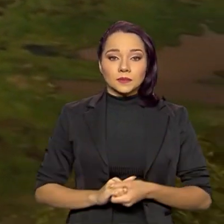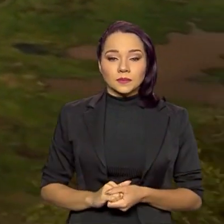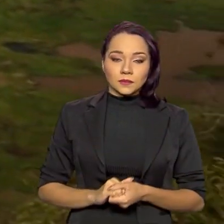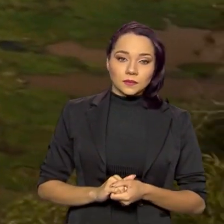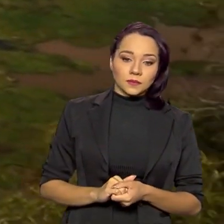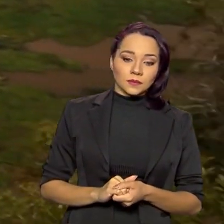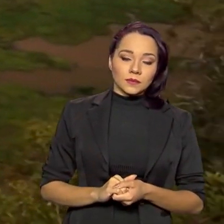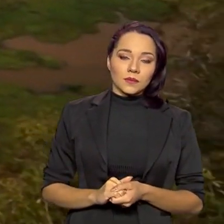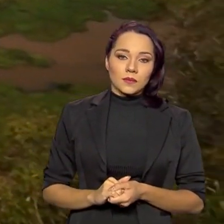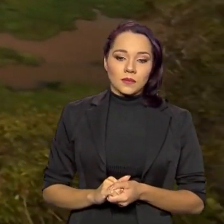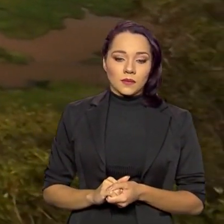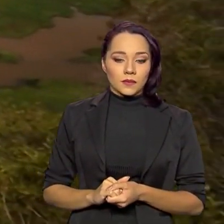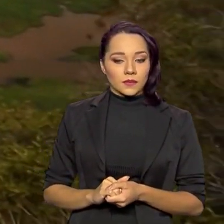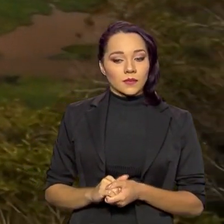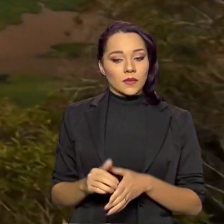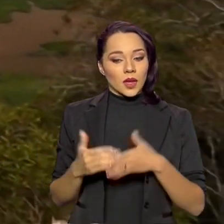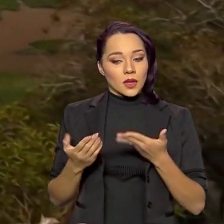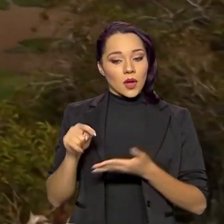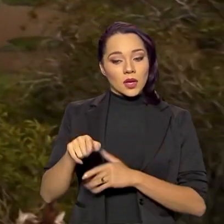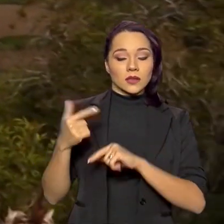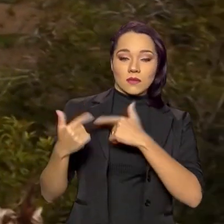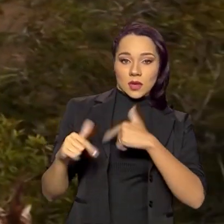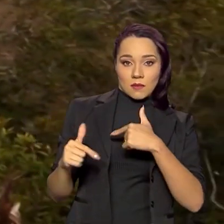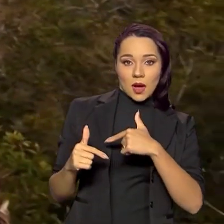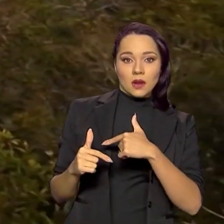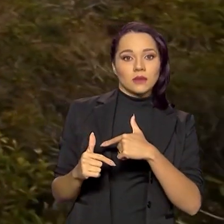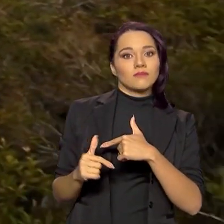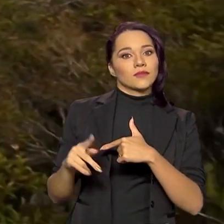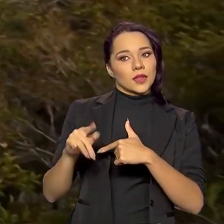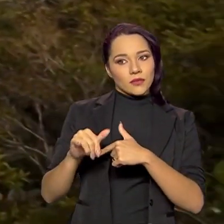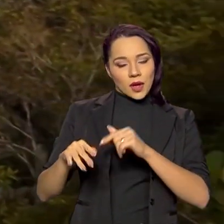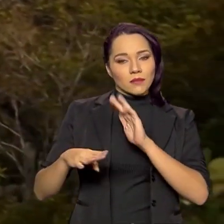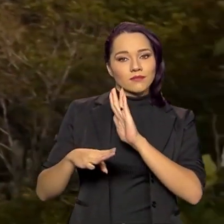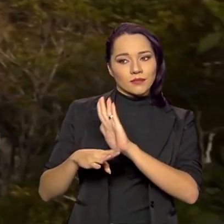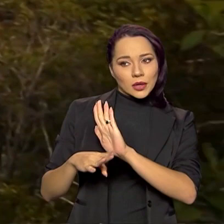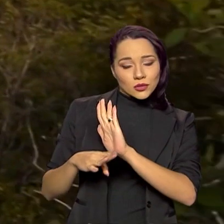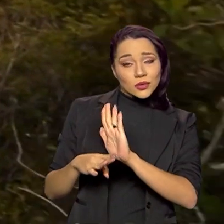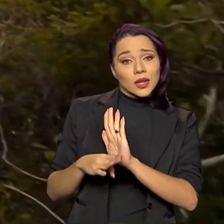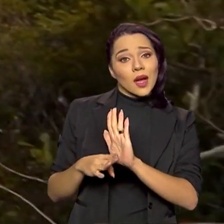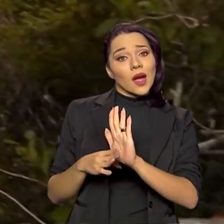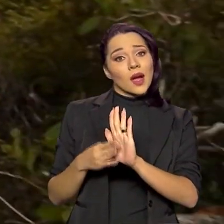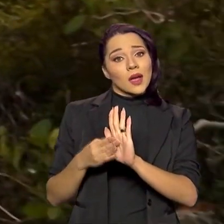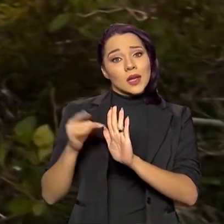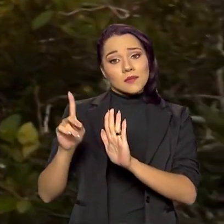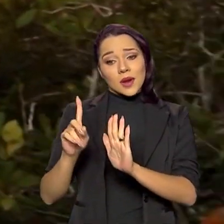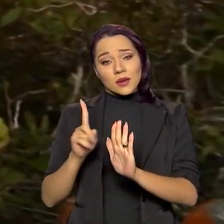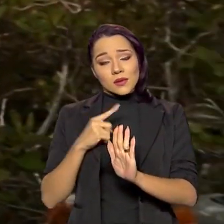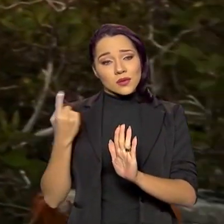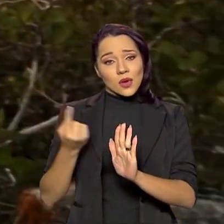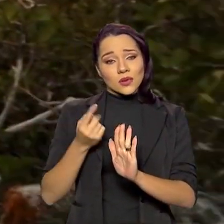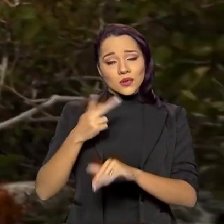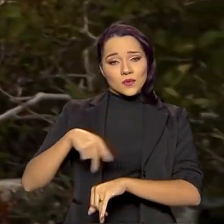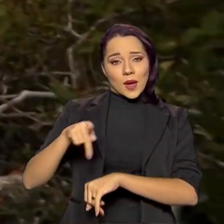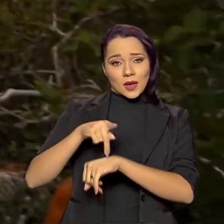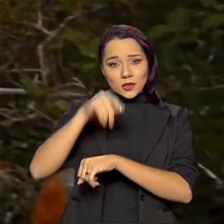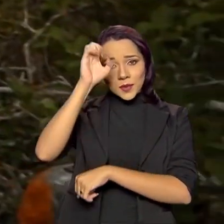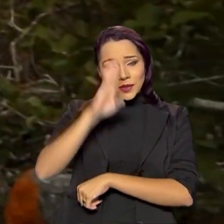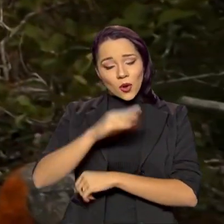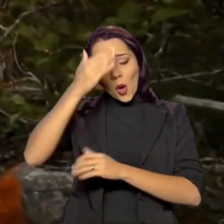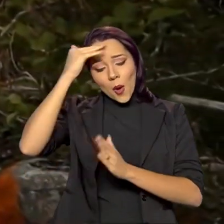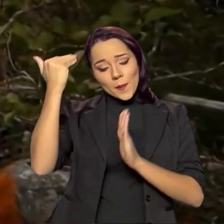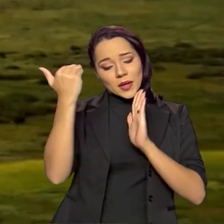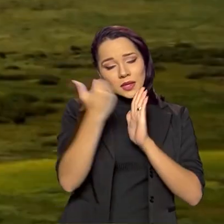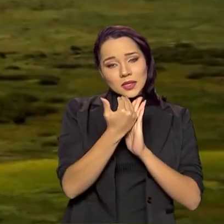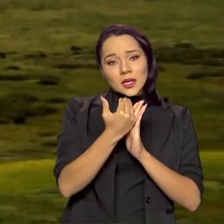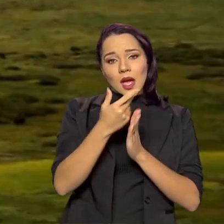esse é um trabalho que deve contribuir para que o nosso país cumpra a